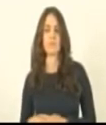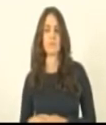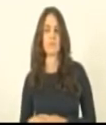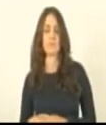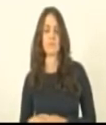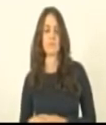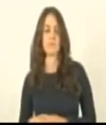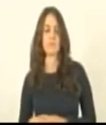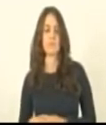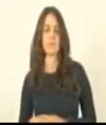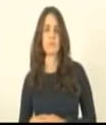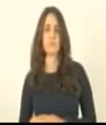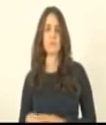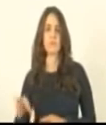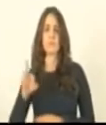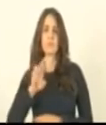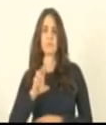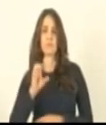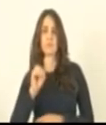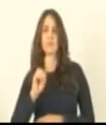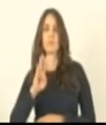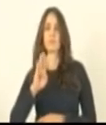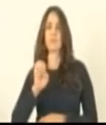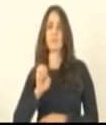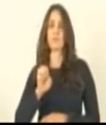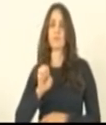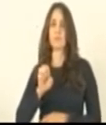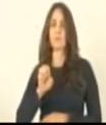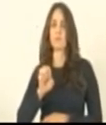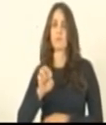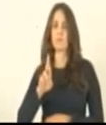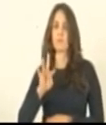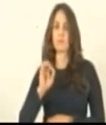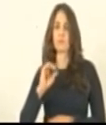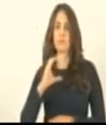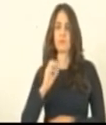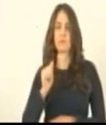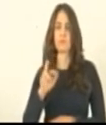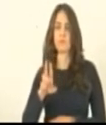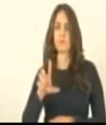Roberto Carlos 2 aí, acerta ali para nós. Pablo Moribeck.